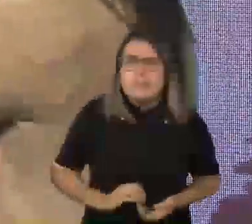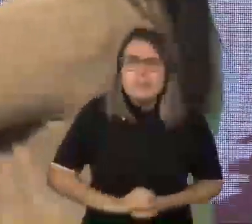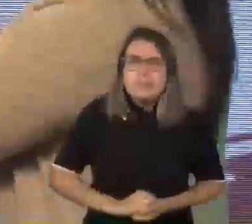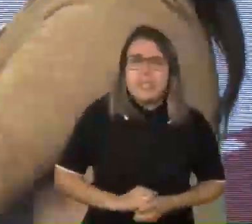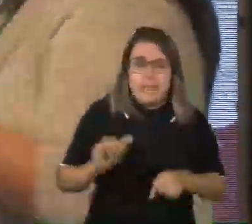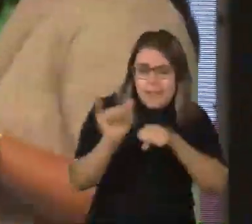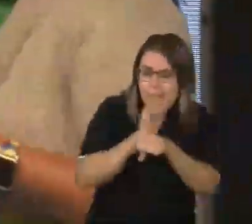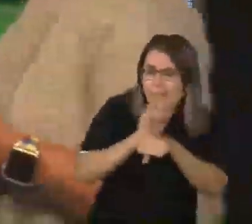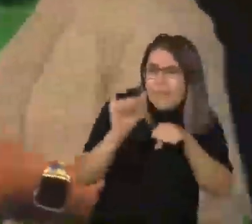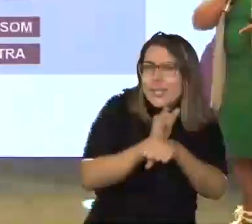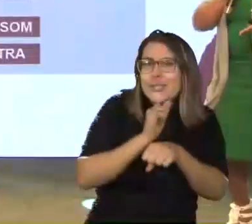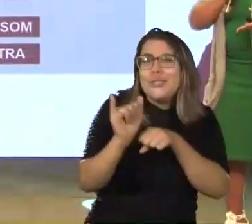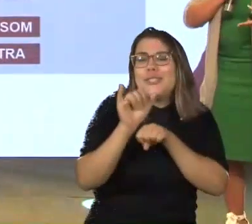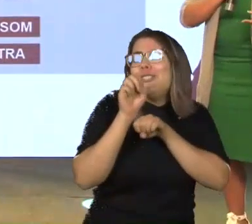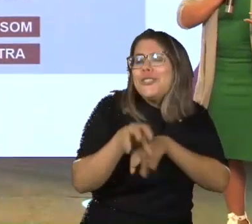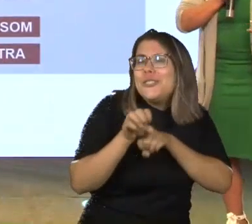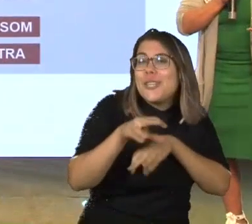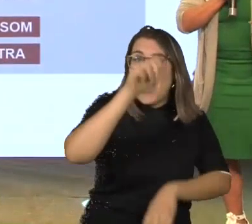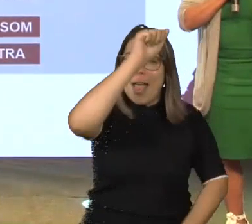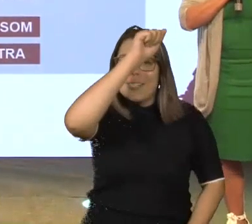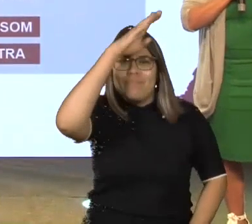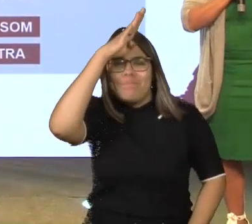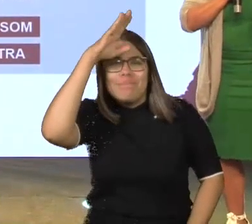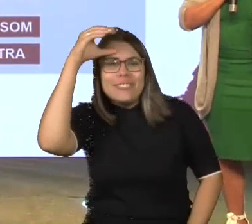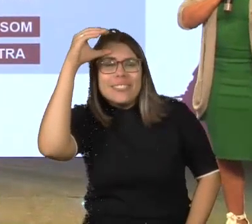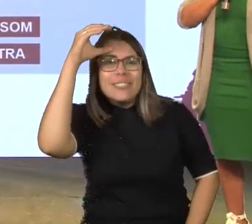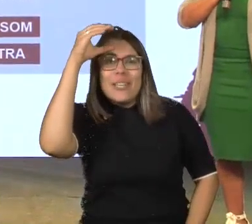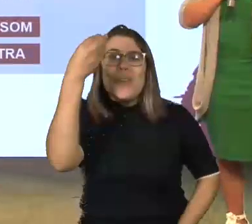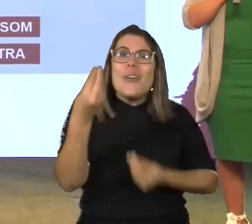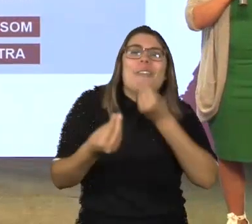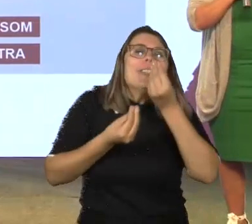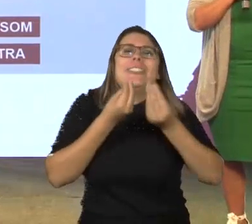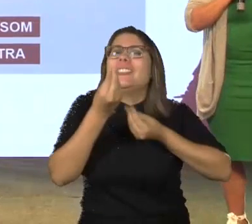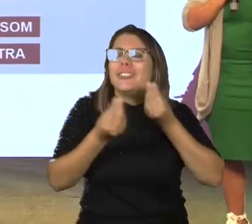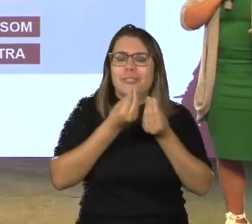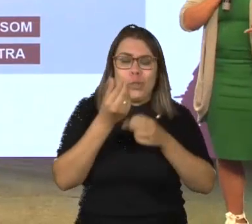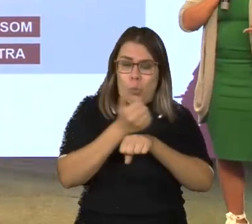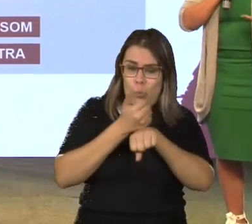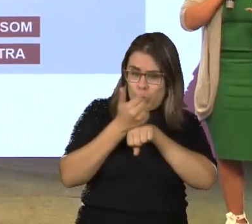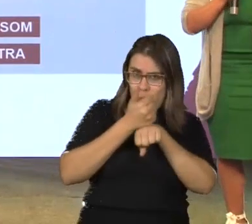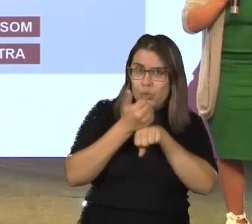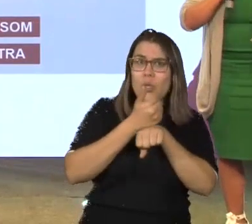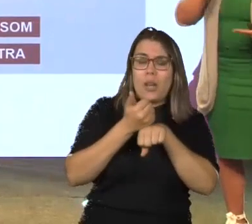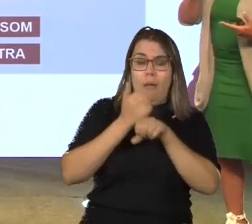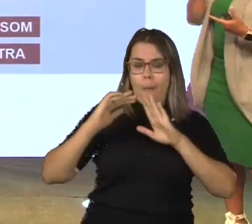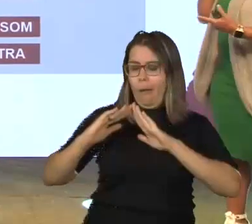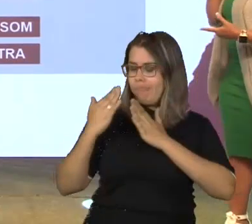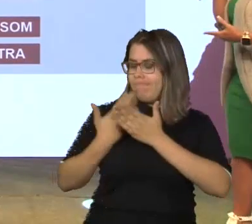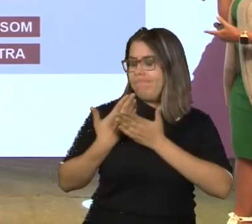Então, estratégias de alfabetização é um dos primeiros pilares de fazer o profissional que trabalha com aquela criança, a escola,